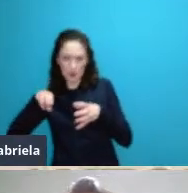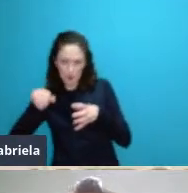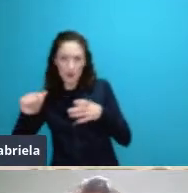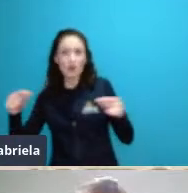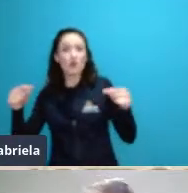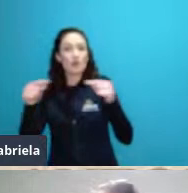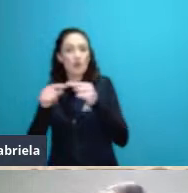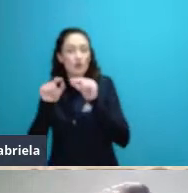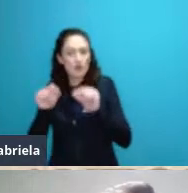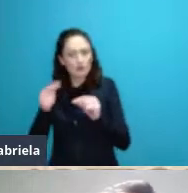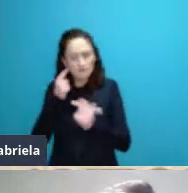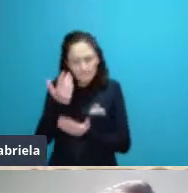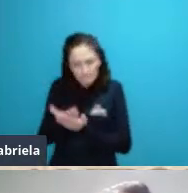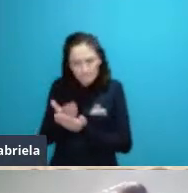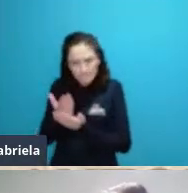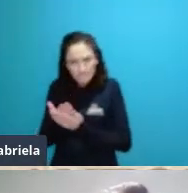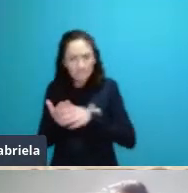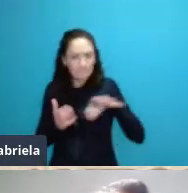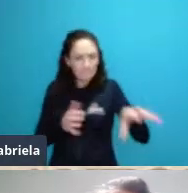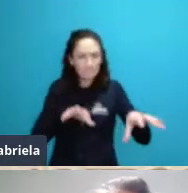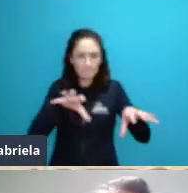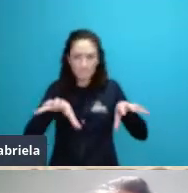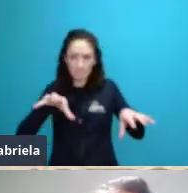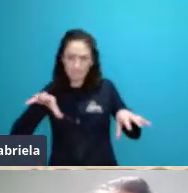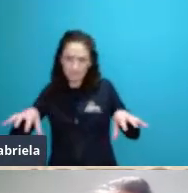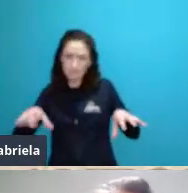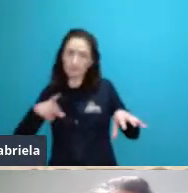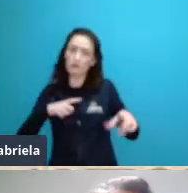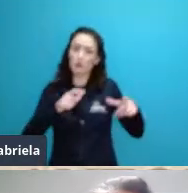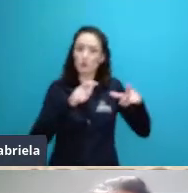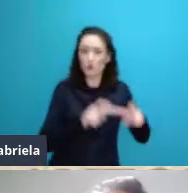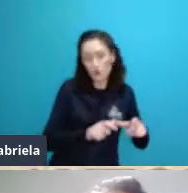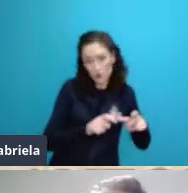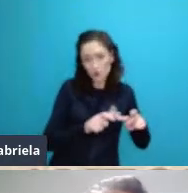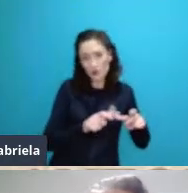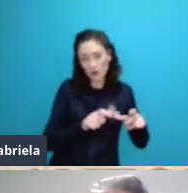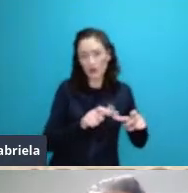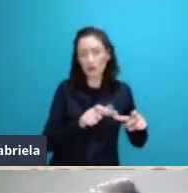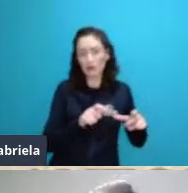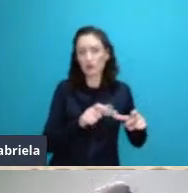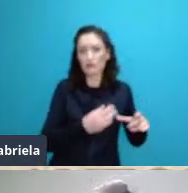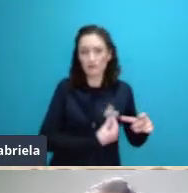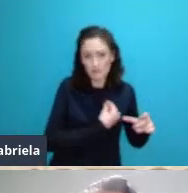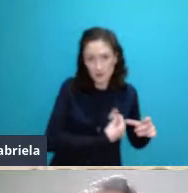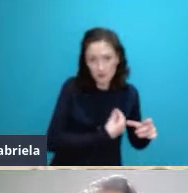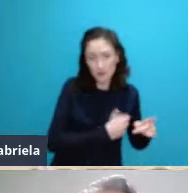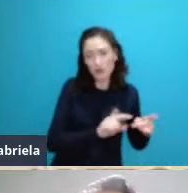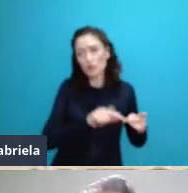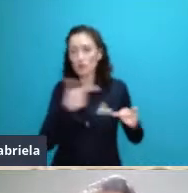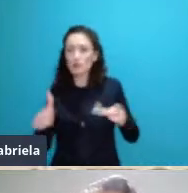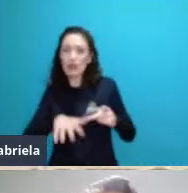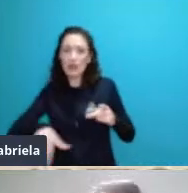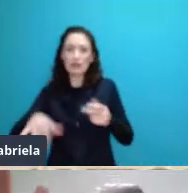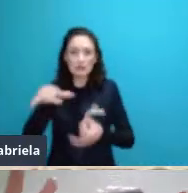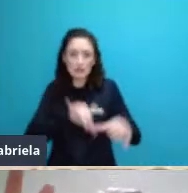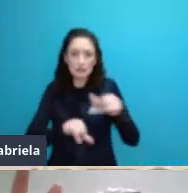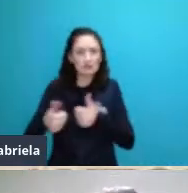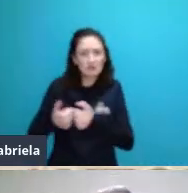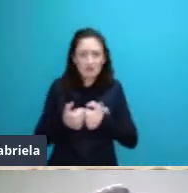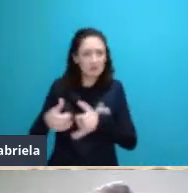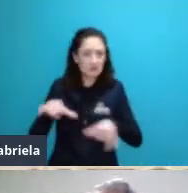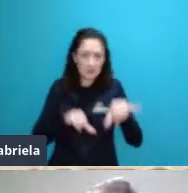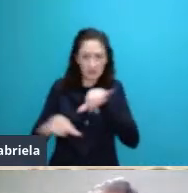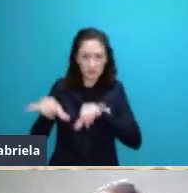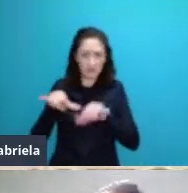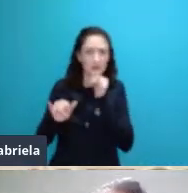realizam mas também a parte biótica o meio físico químico e aí ele trouxe a ideia de que a chave para todos os